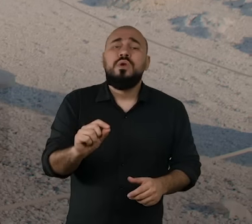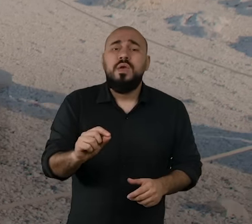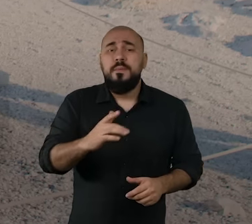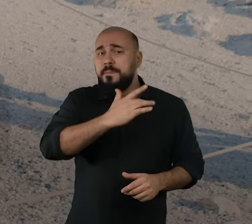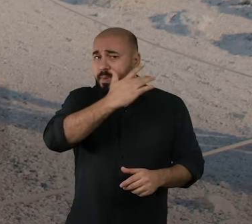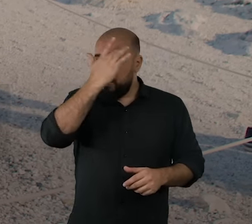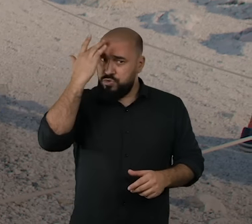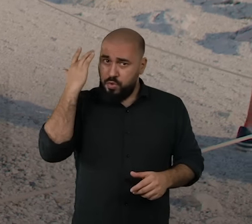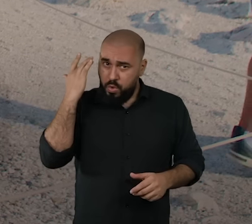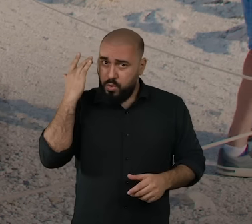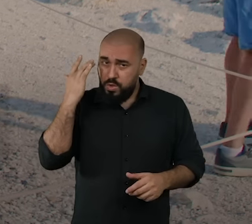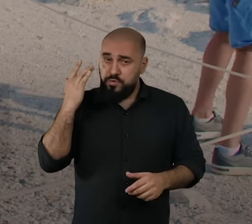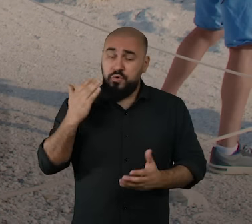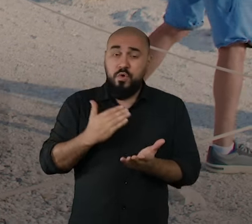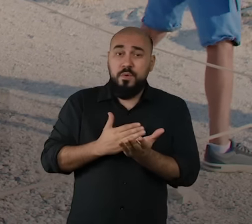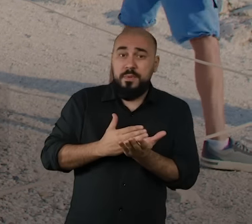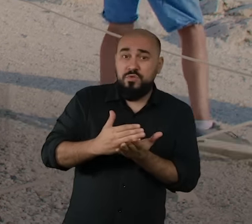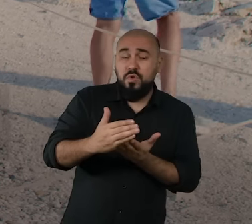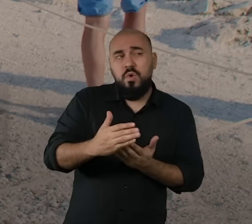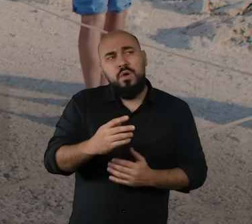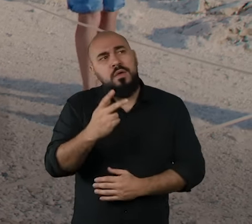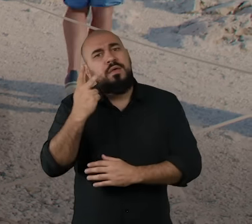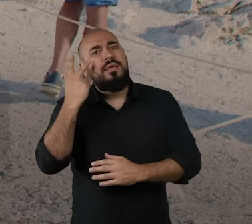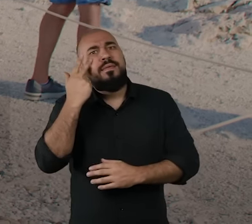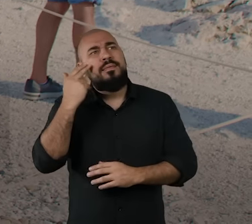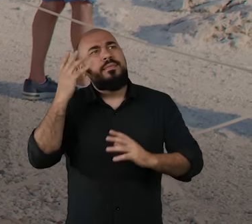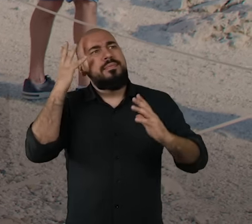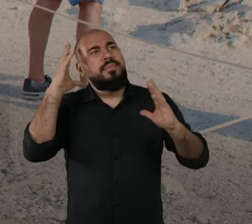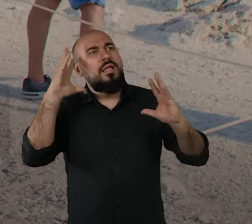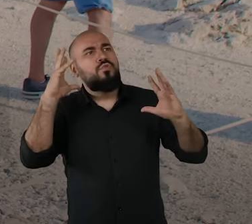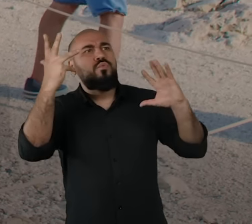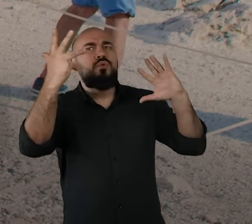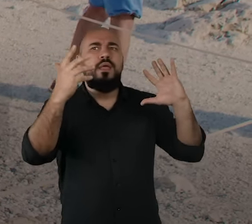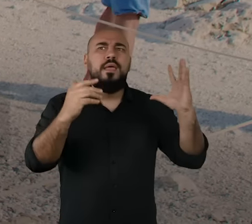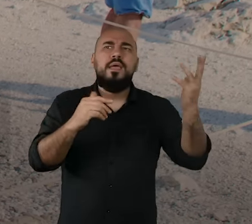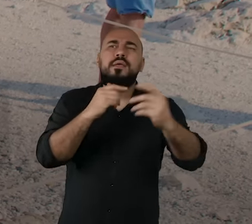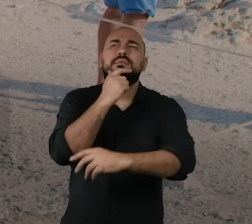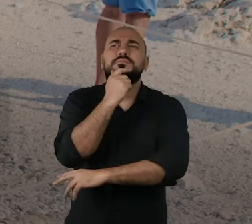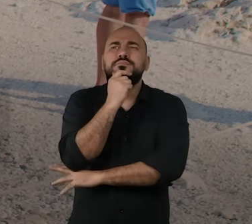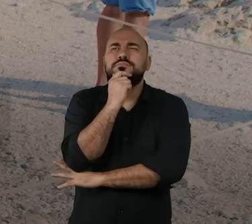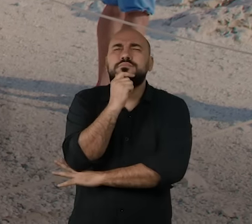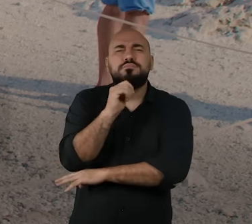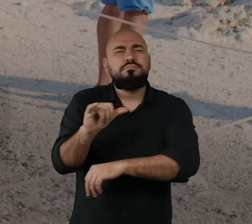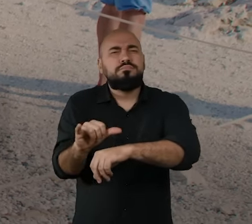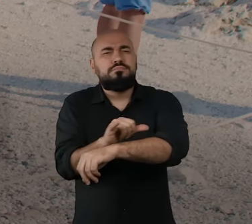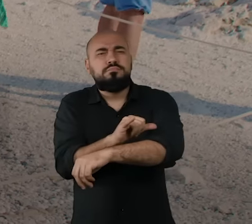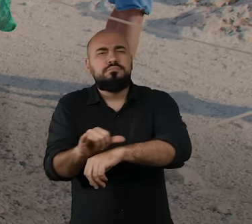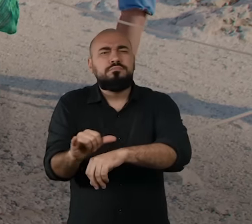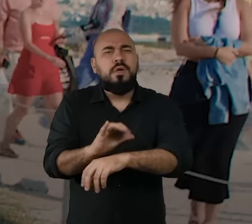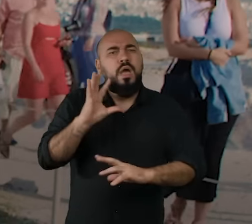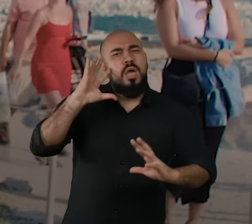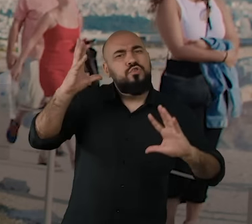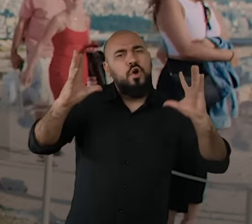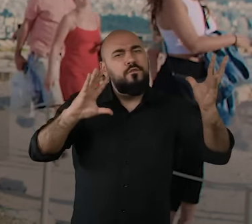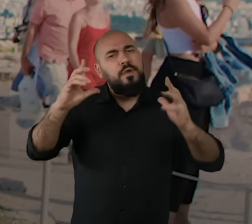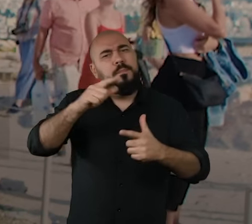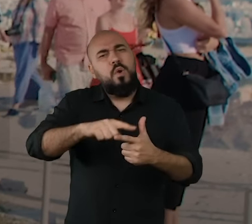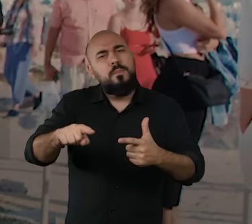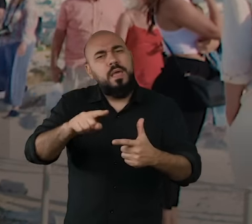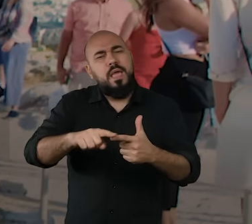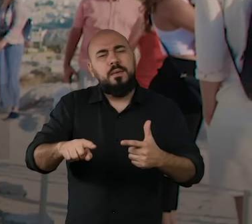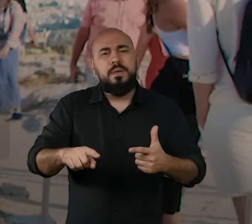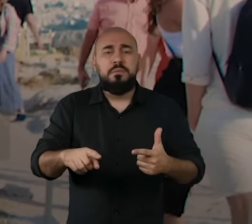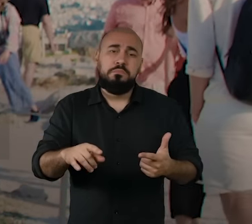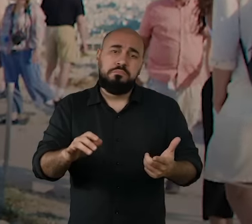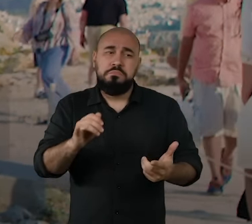debruçar sobre a visão da natureza e contemplar alternativas para a solução de problemas que não fosse